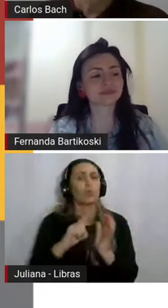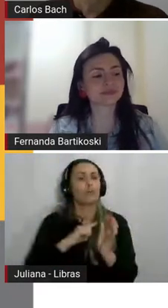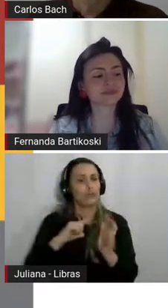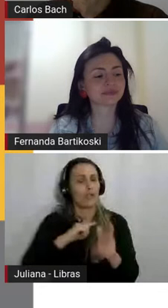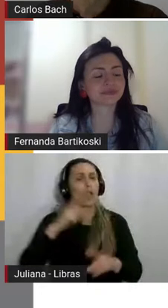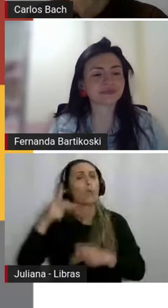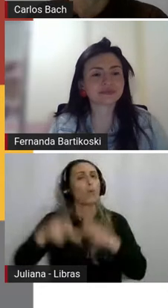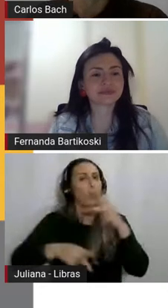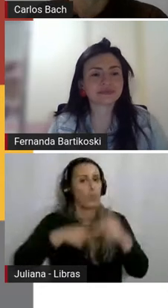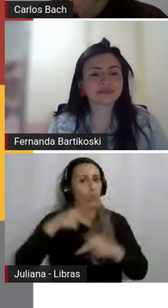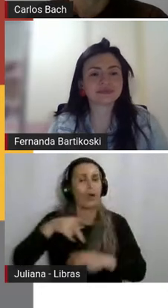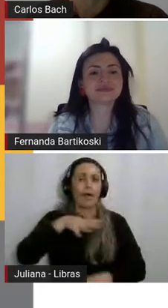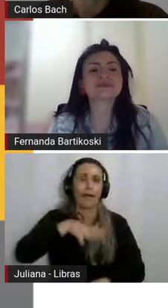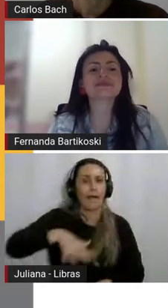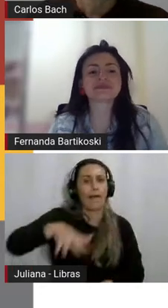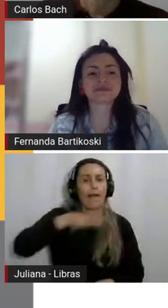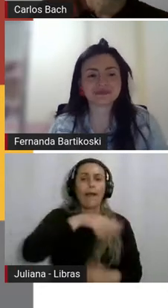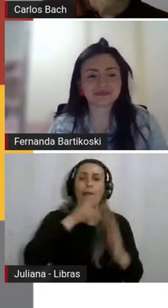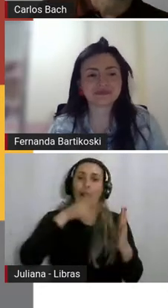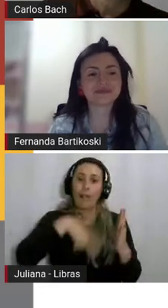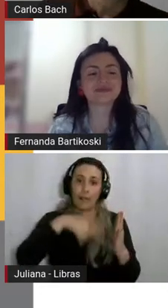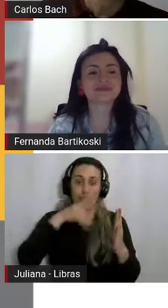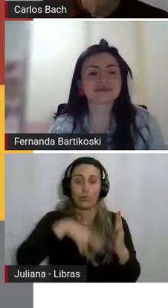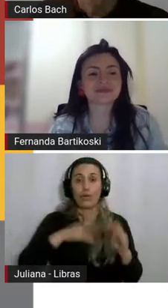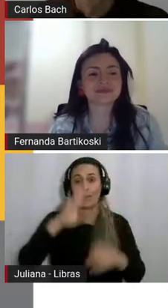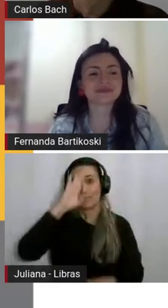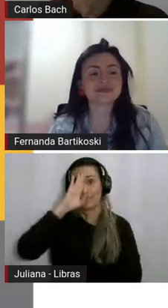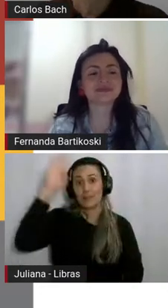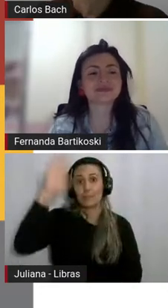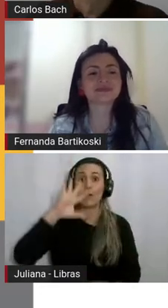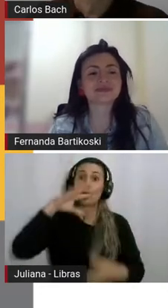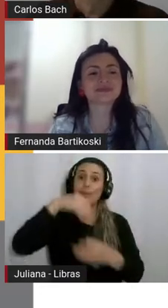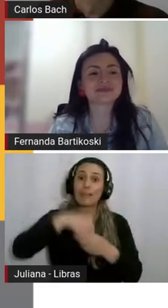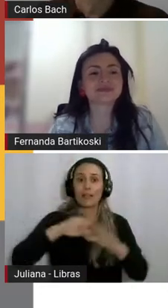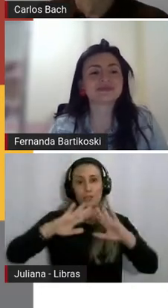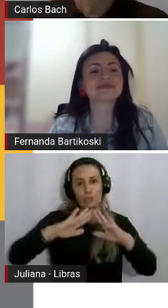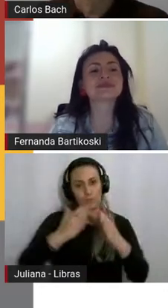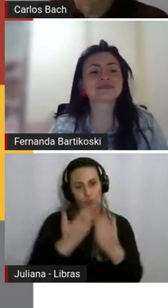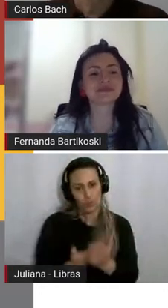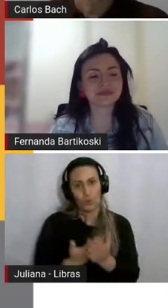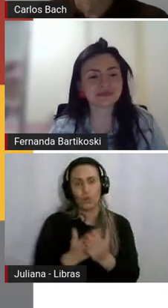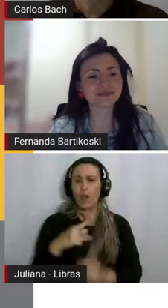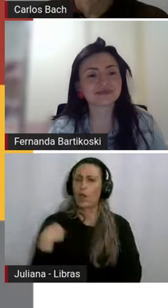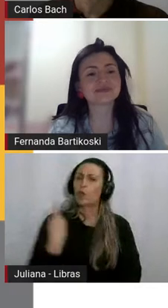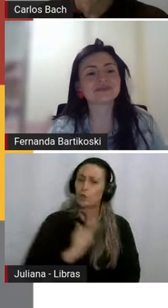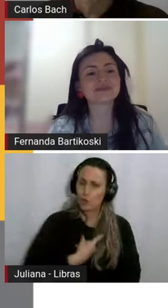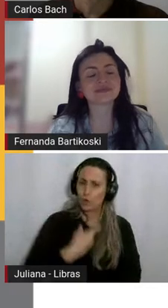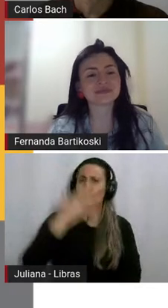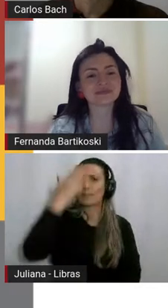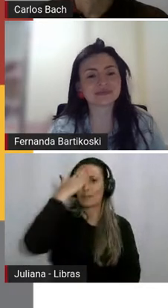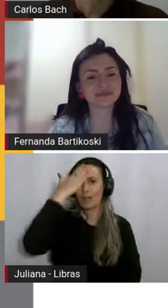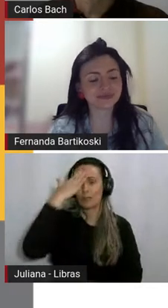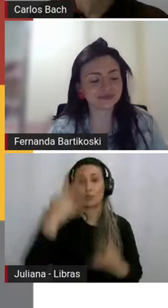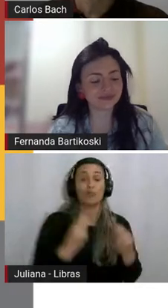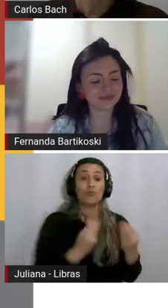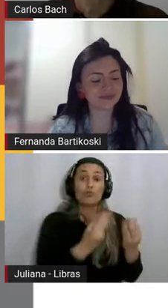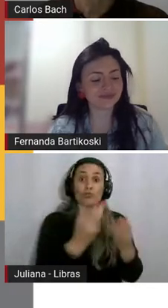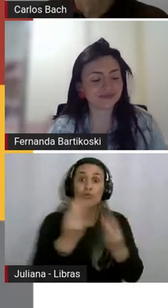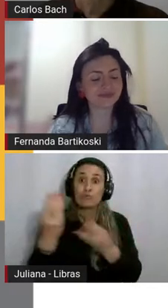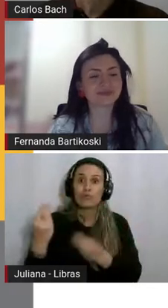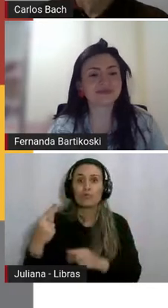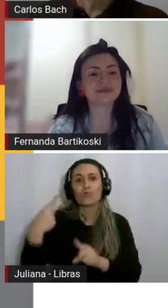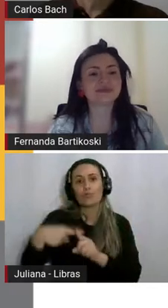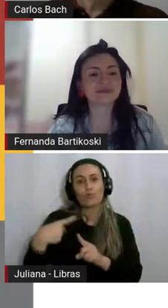inclusive nas escolas. A gente sabe o quanto de crônica a gente trabalha nas escolas, porque é um texto mais ligeiro, um texto